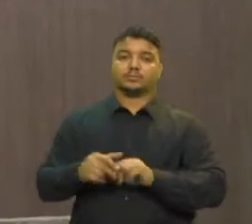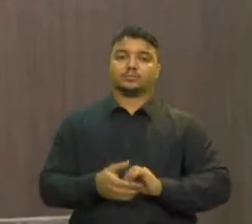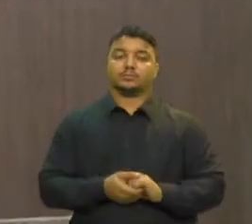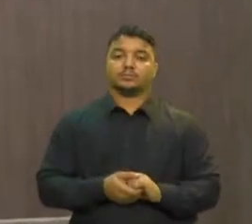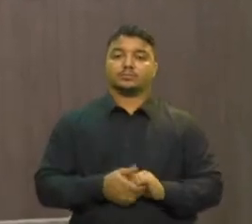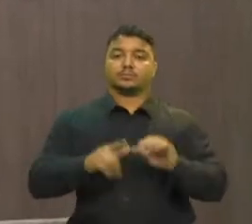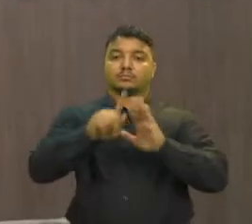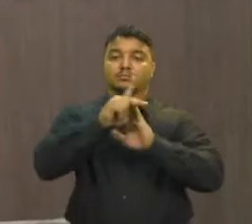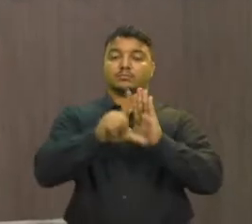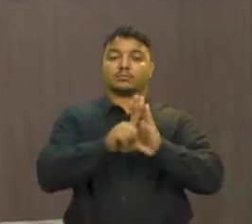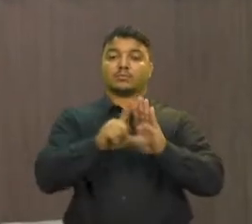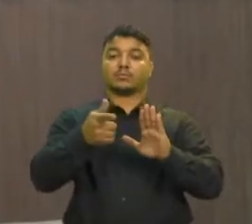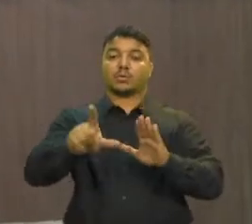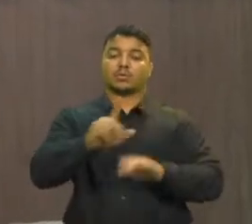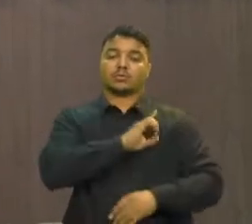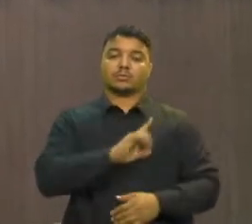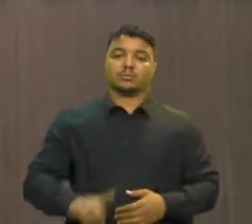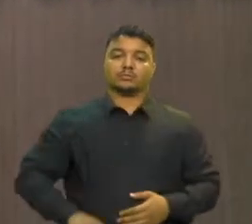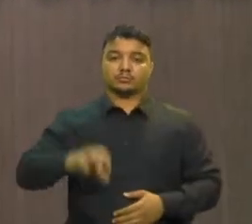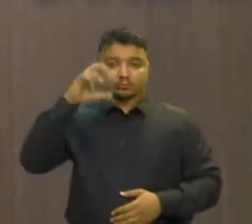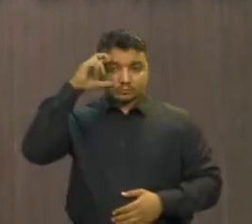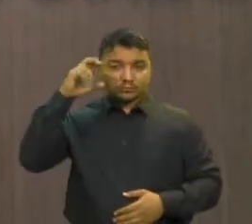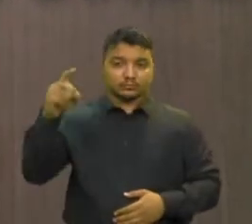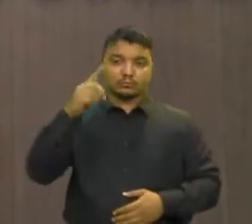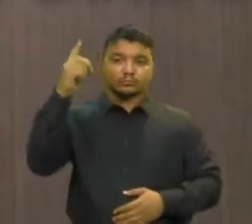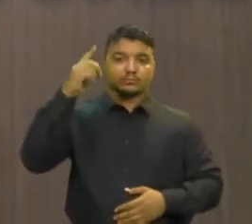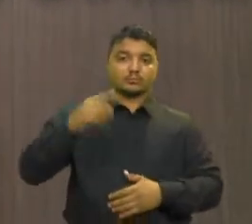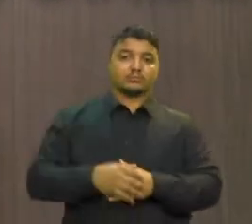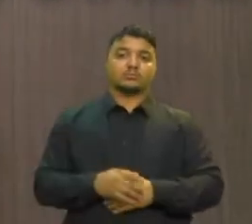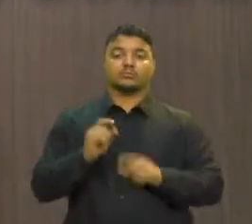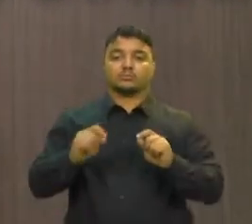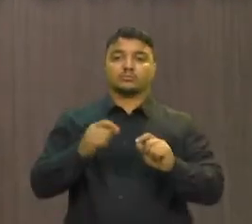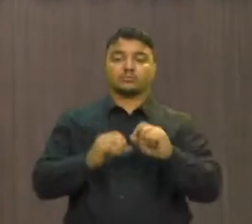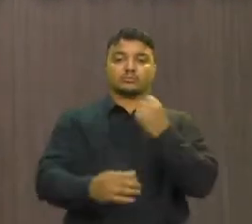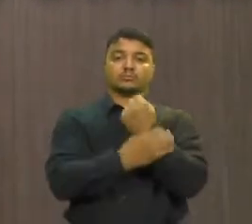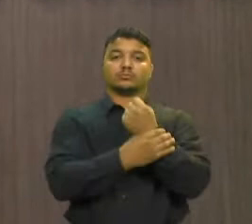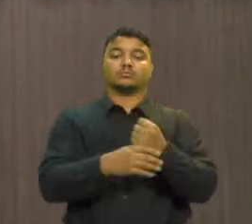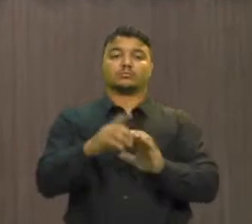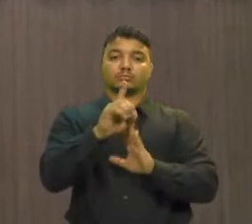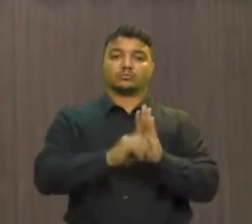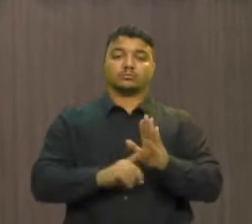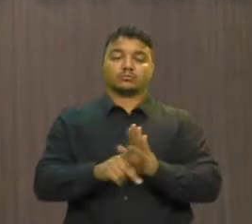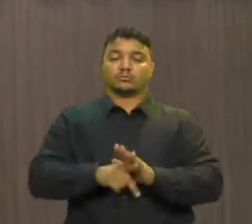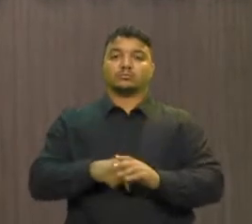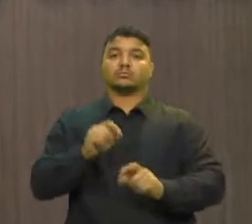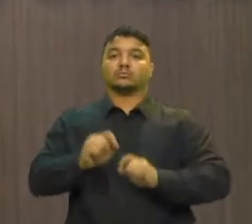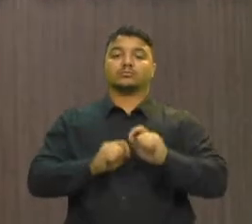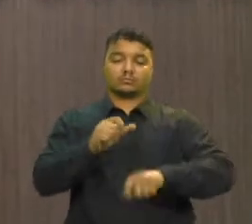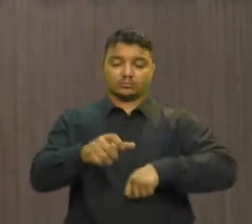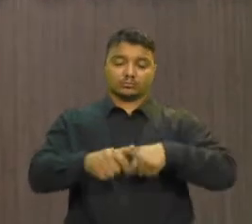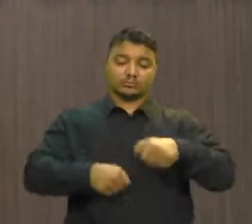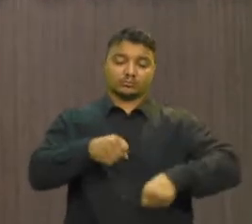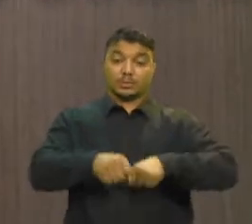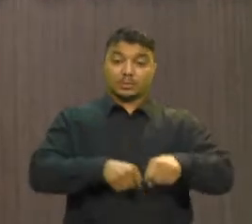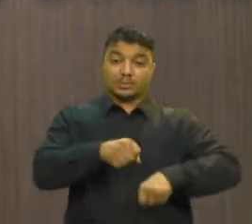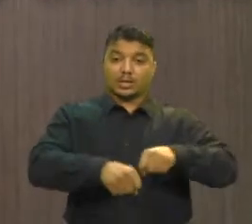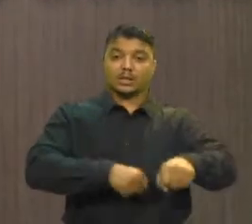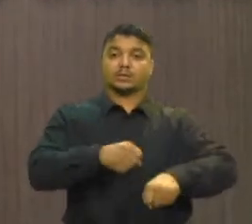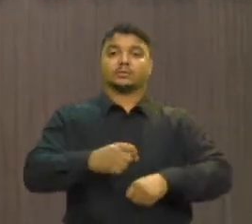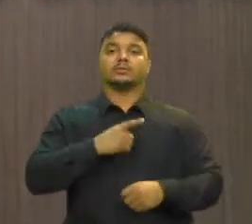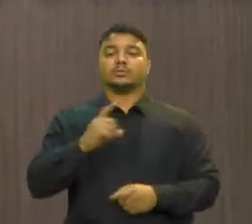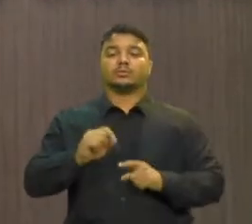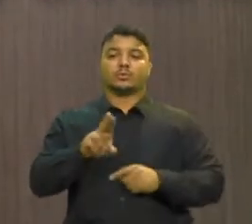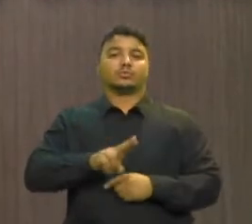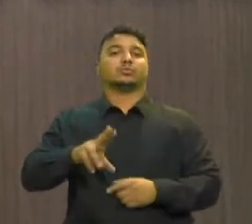é de autoria do deputado Renato Roseno que assegura o direito ao transporte de bicicletas por parte dos usuários nas